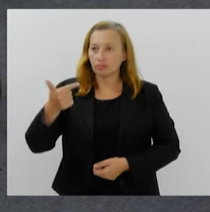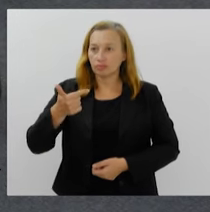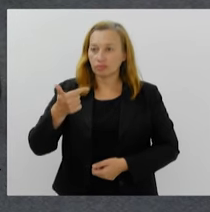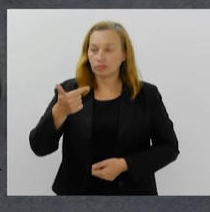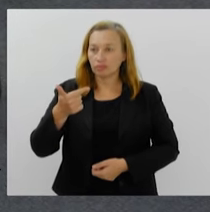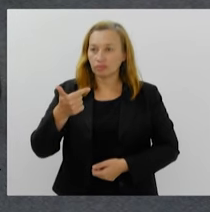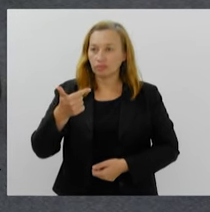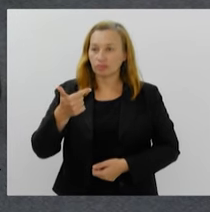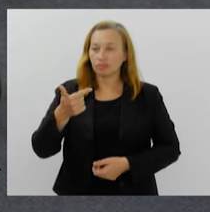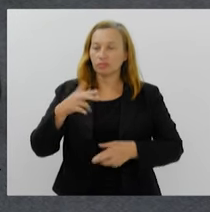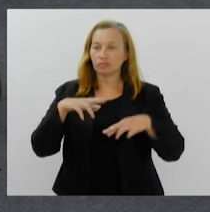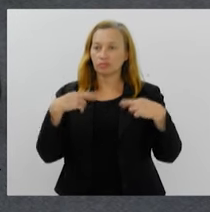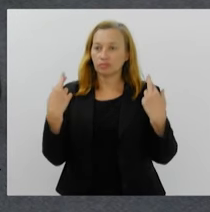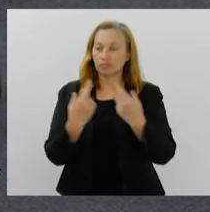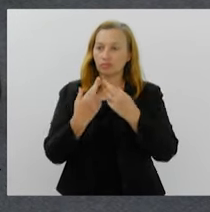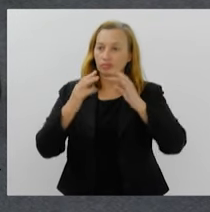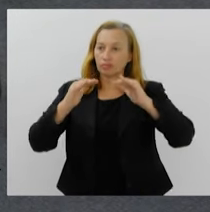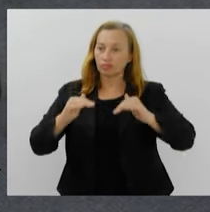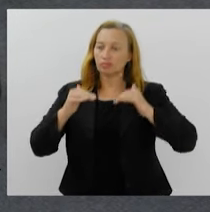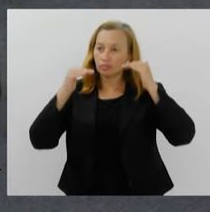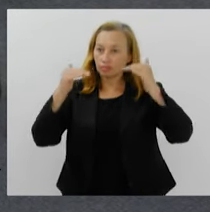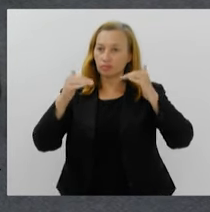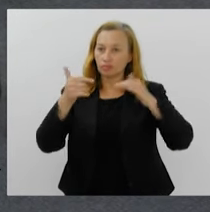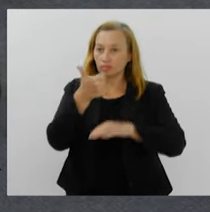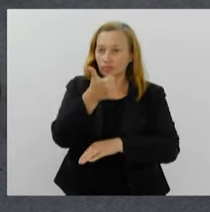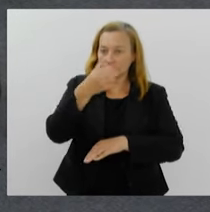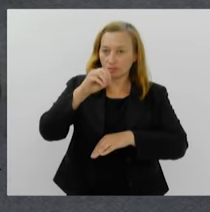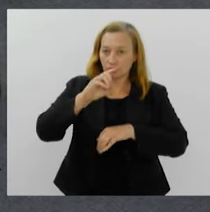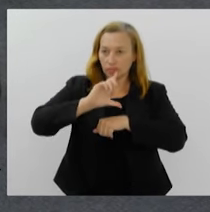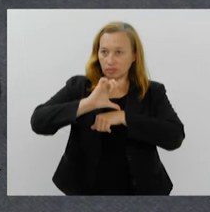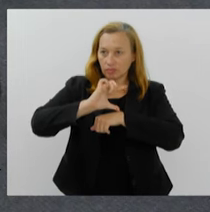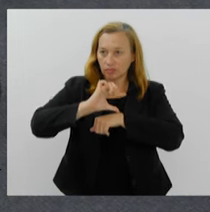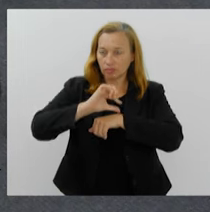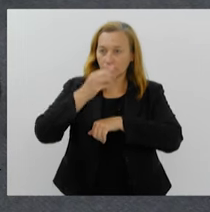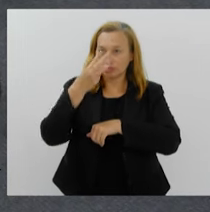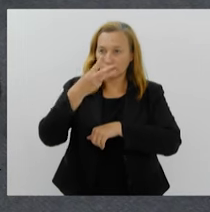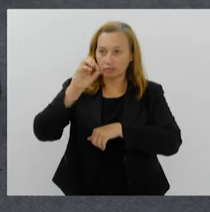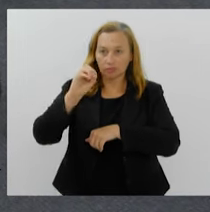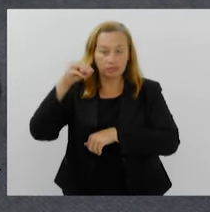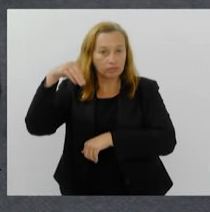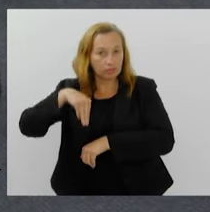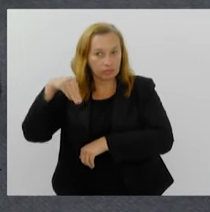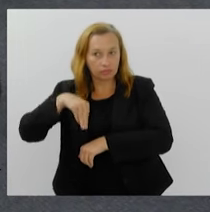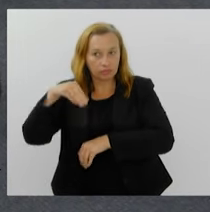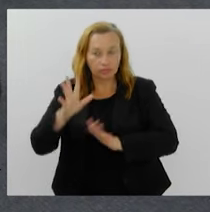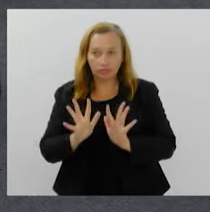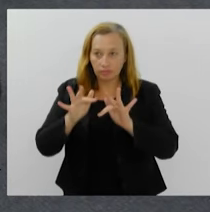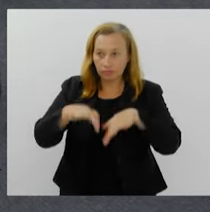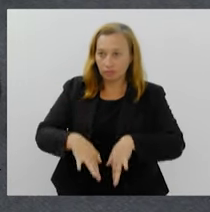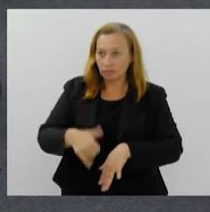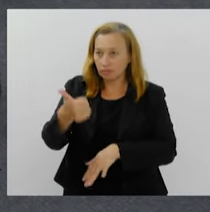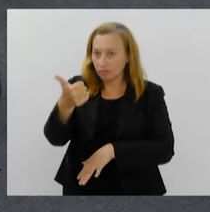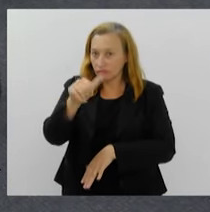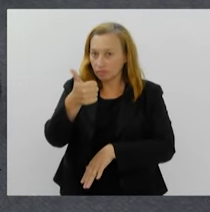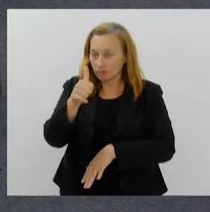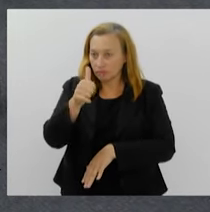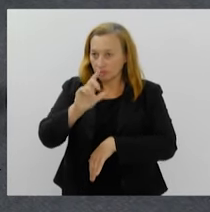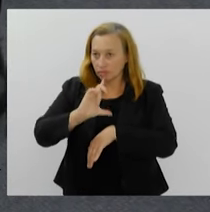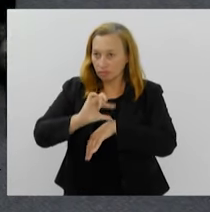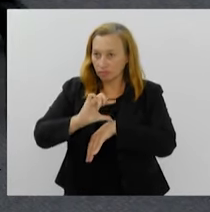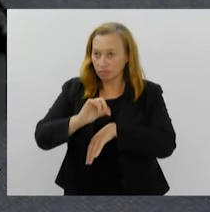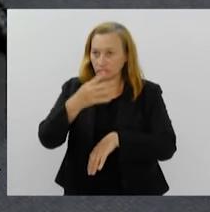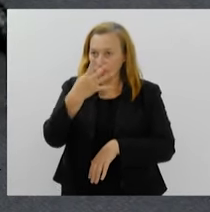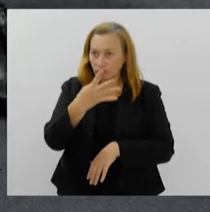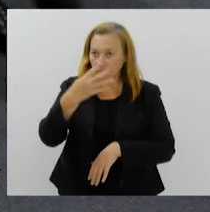extraordinária que iniciada às 10 horas e 30 minutos foi encerrada às 11 horas e